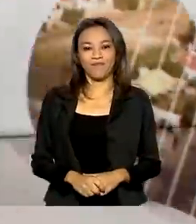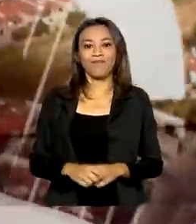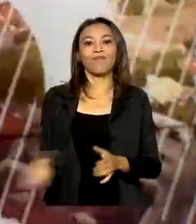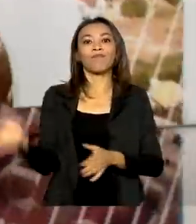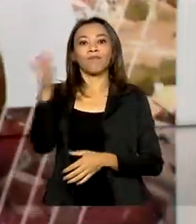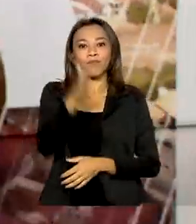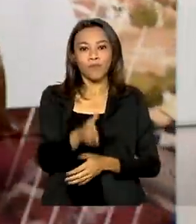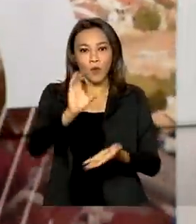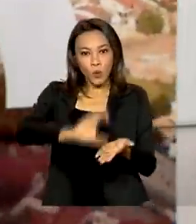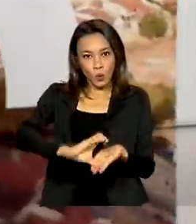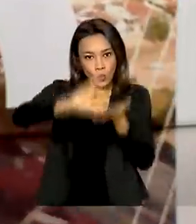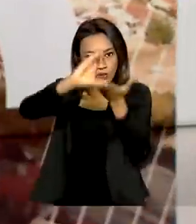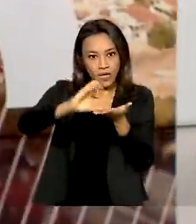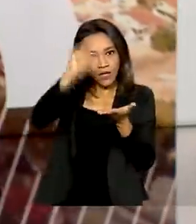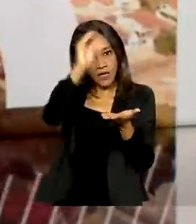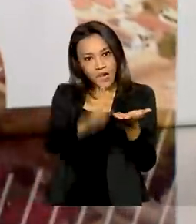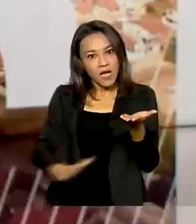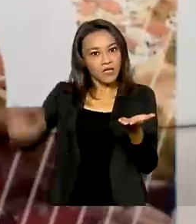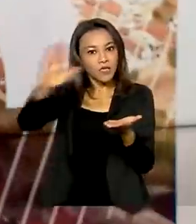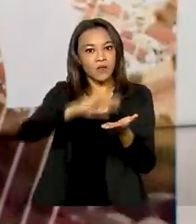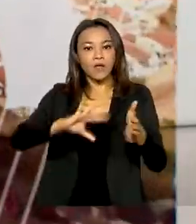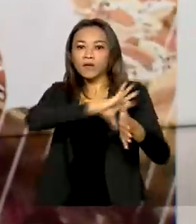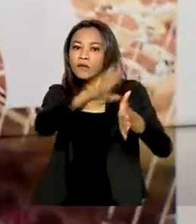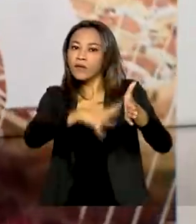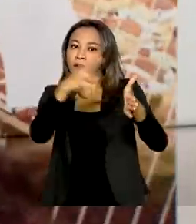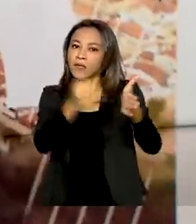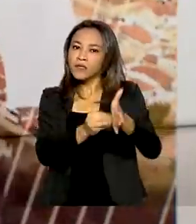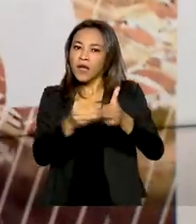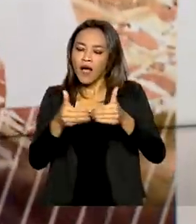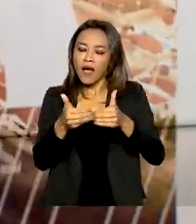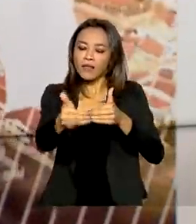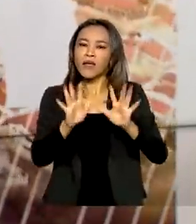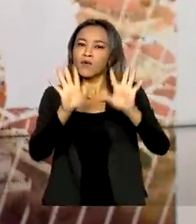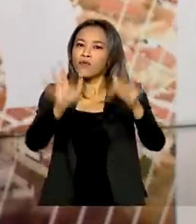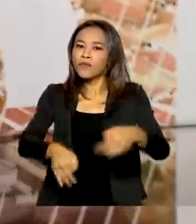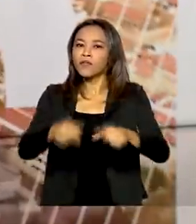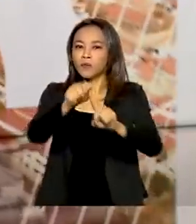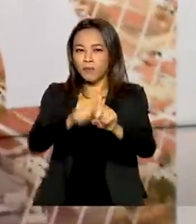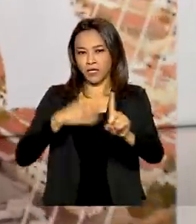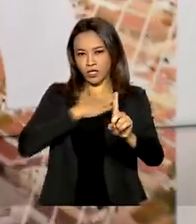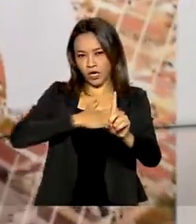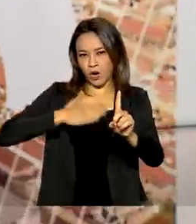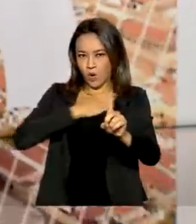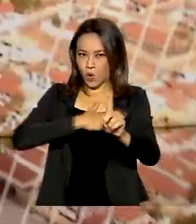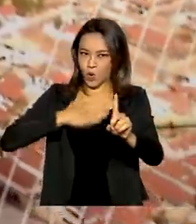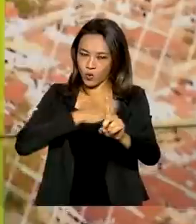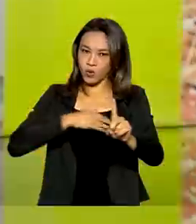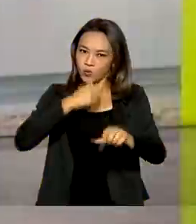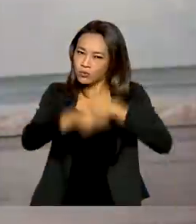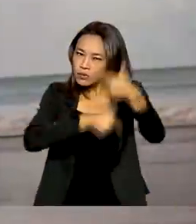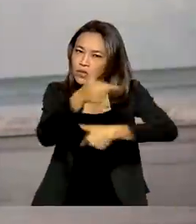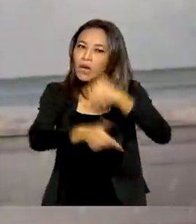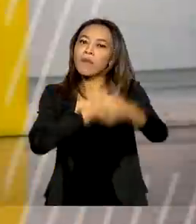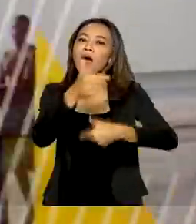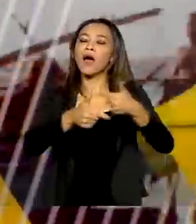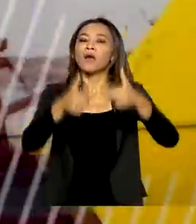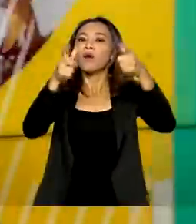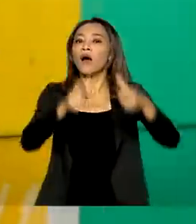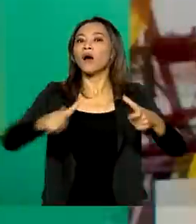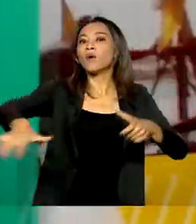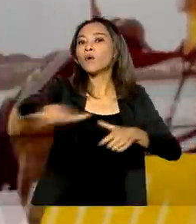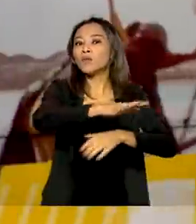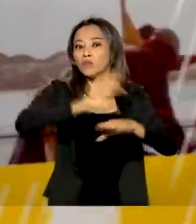Conselho Nacional da Amazônia Legal realiza, até o final de agosto, a Operação Samaúma, no interior da Floresta Nacional do Jamari, em